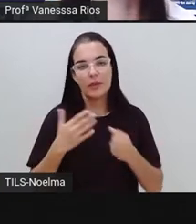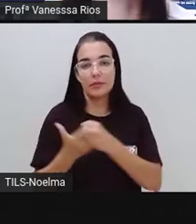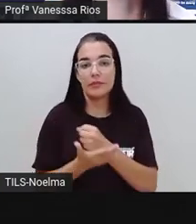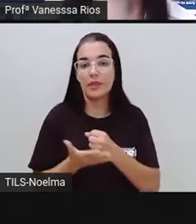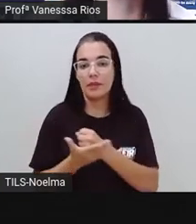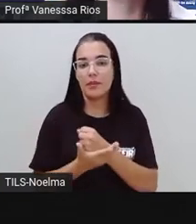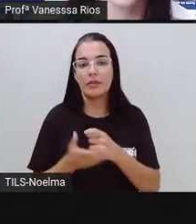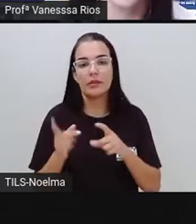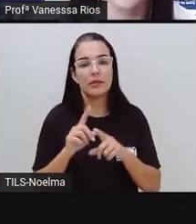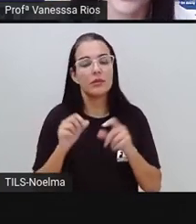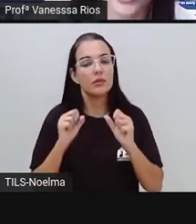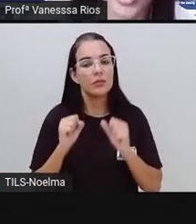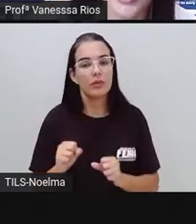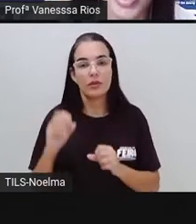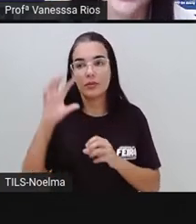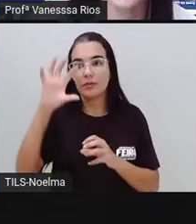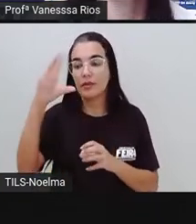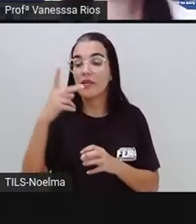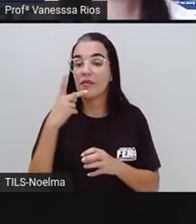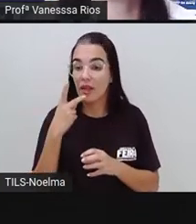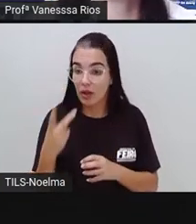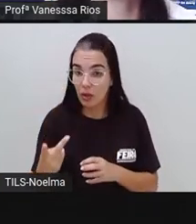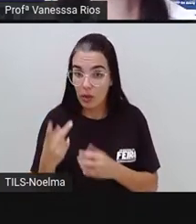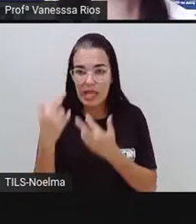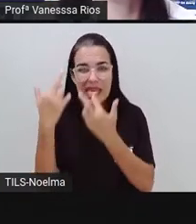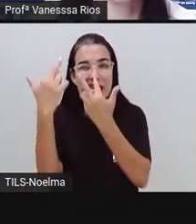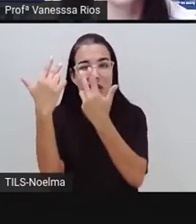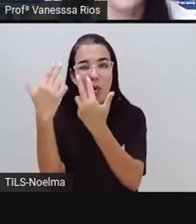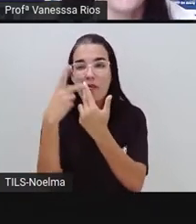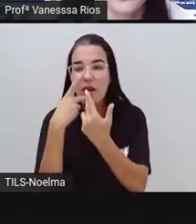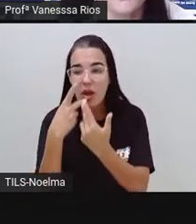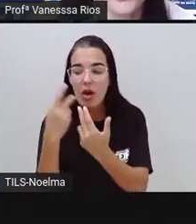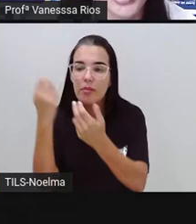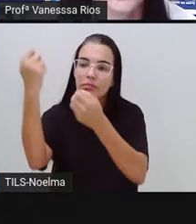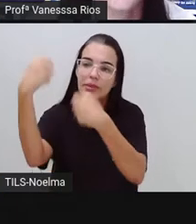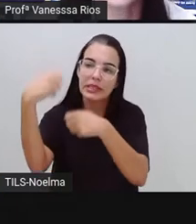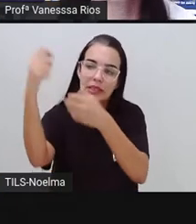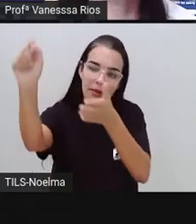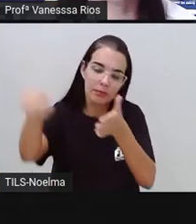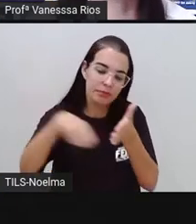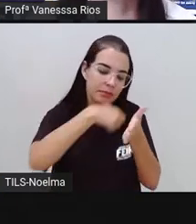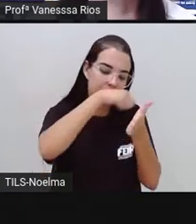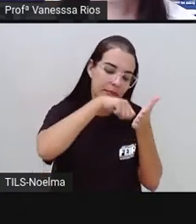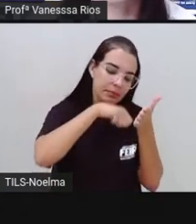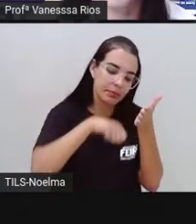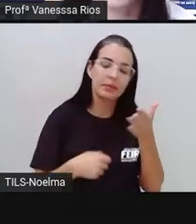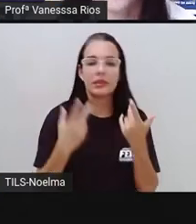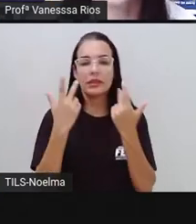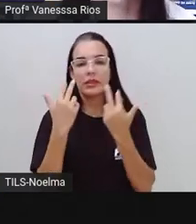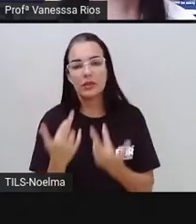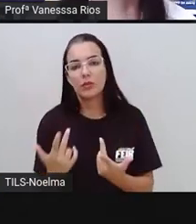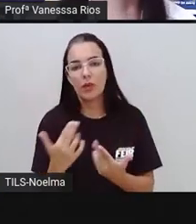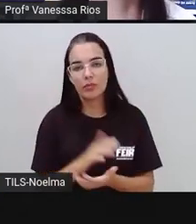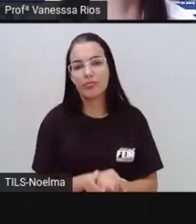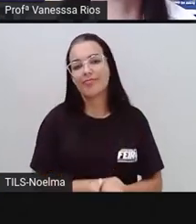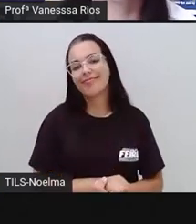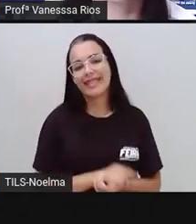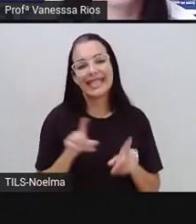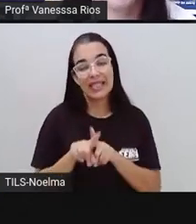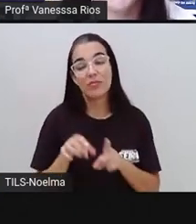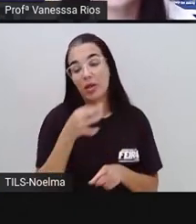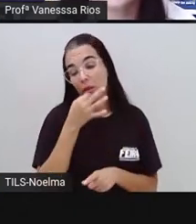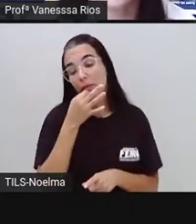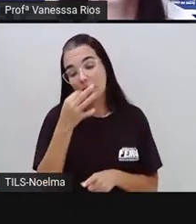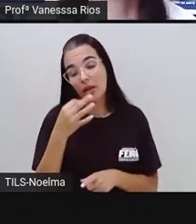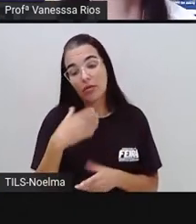transcrição da resposta dada por quem está sendo entrevistado. E aí, como a Pró falou, as opiniões, elas